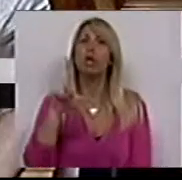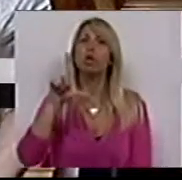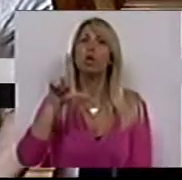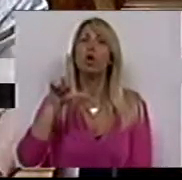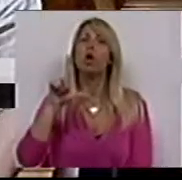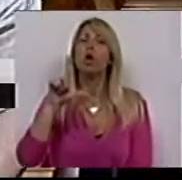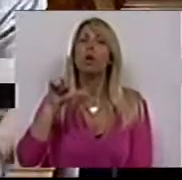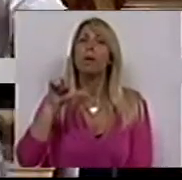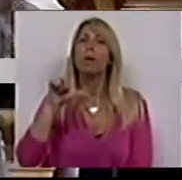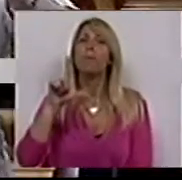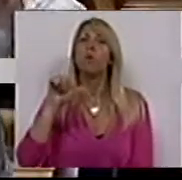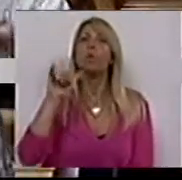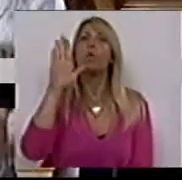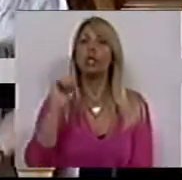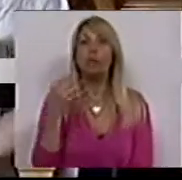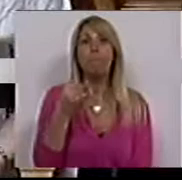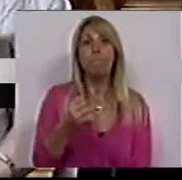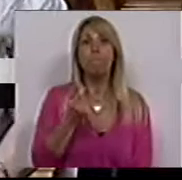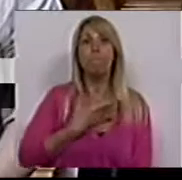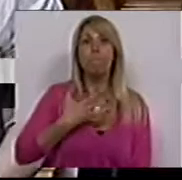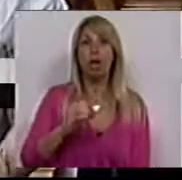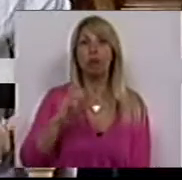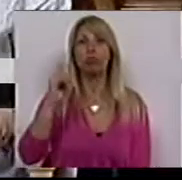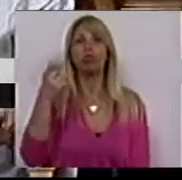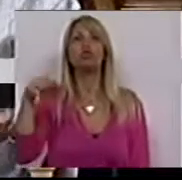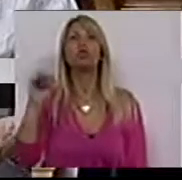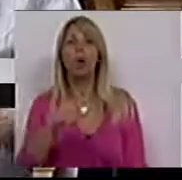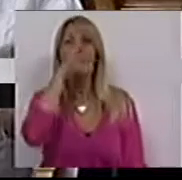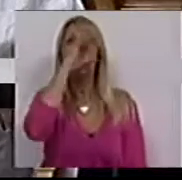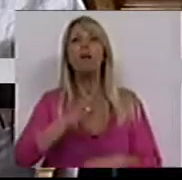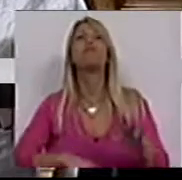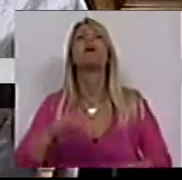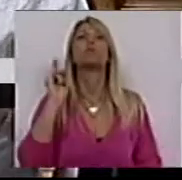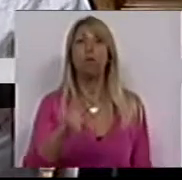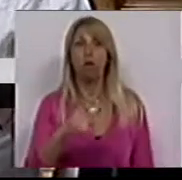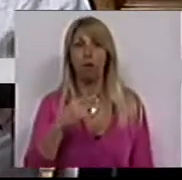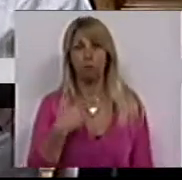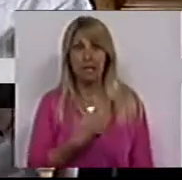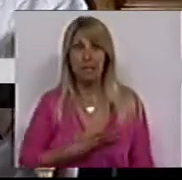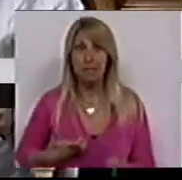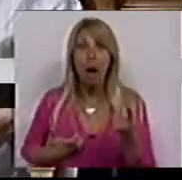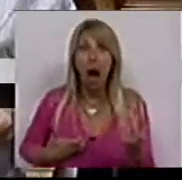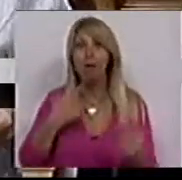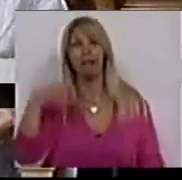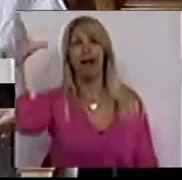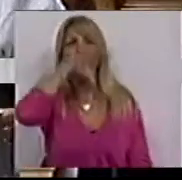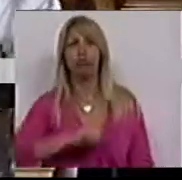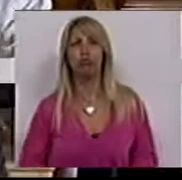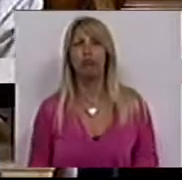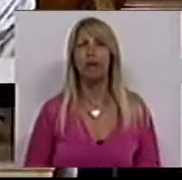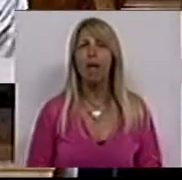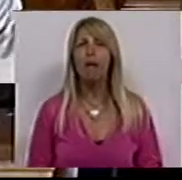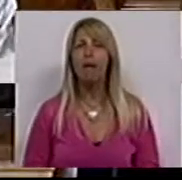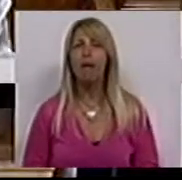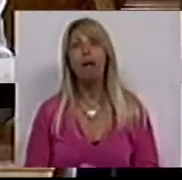Pedro Mota Soares, o que é que o Governo faz? O Governo abusa dos desempregados quando os utiliza